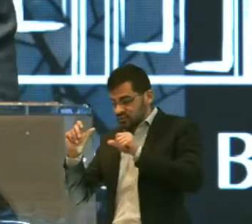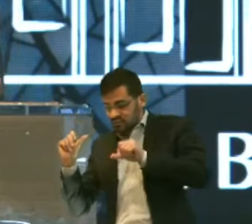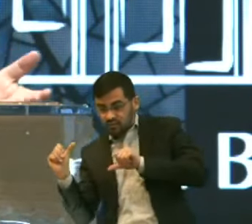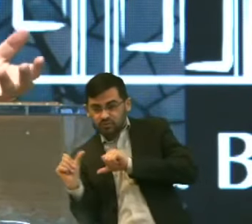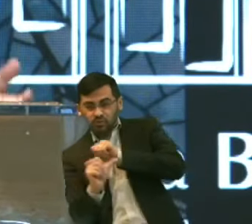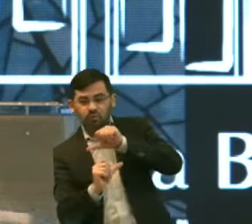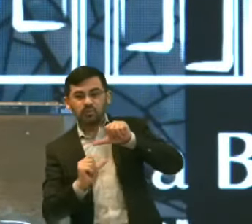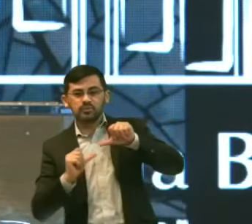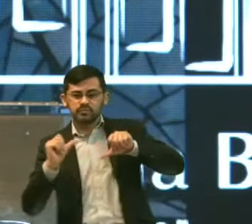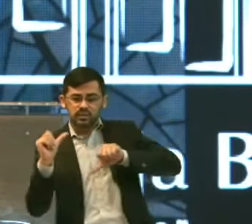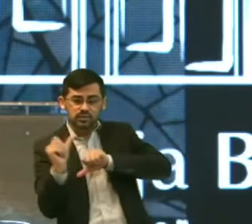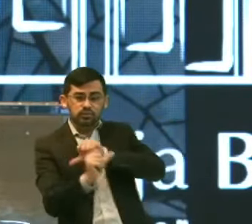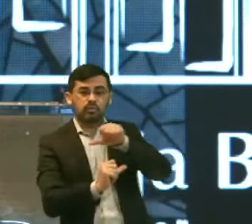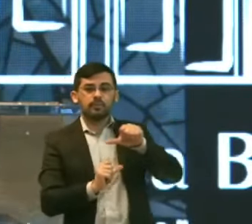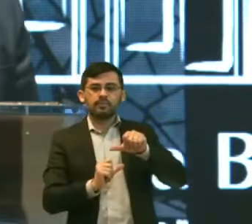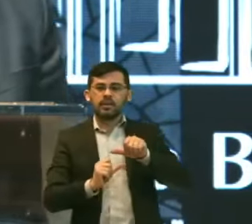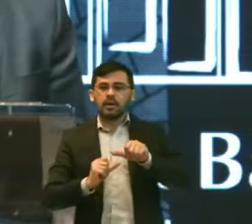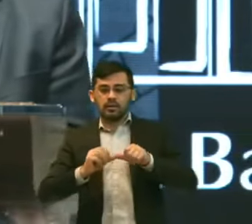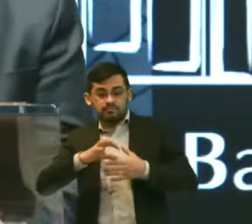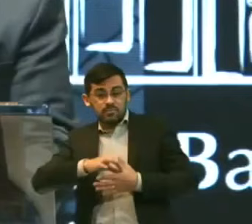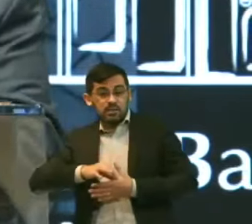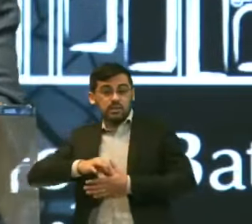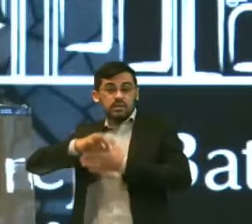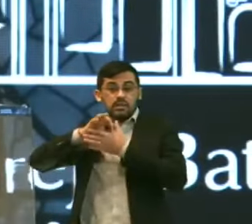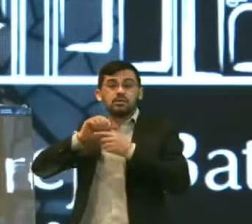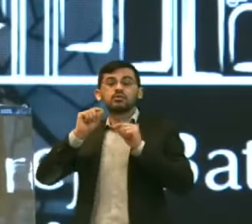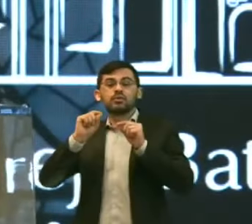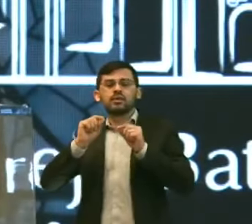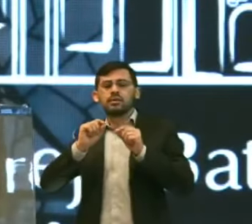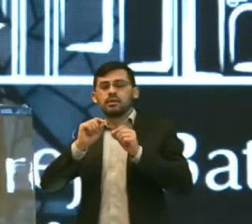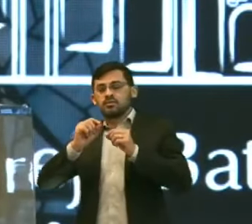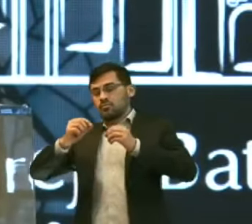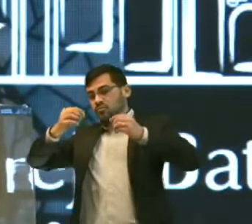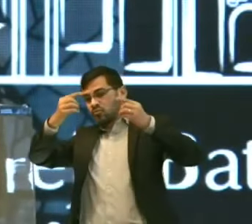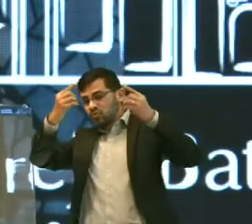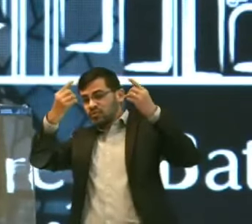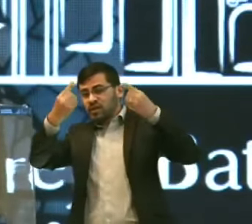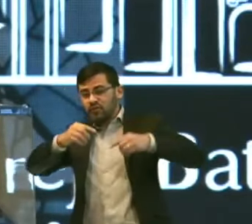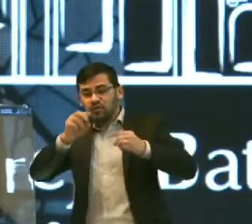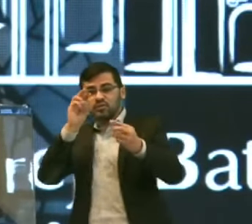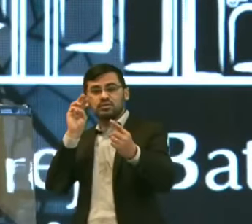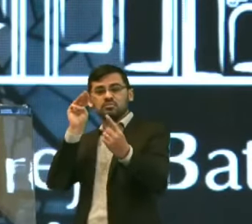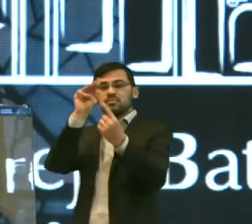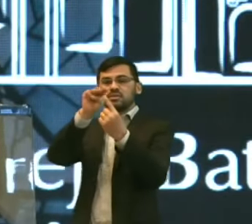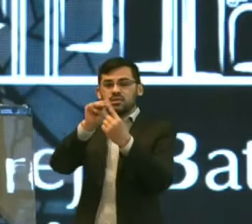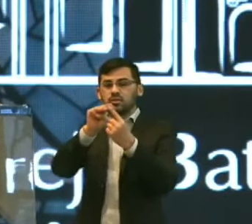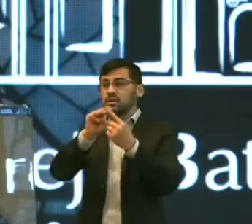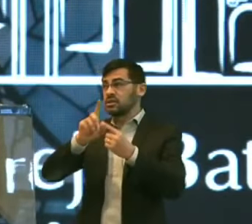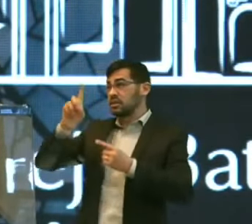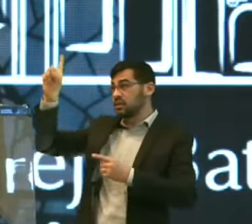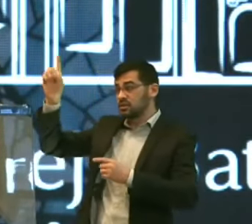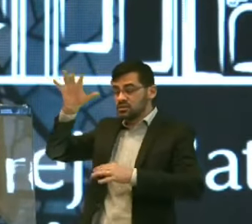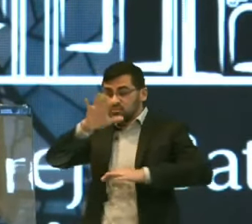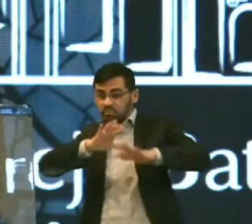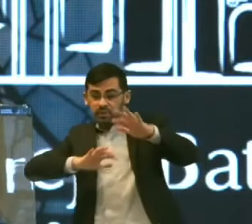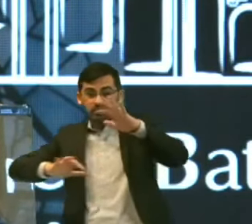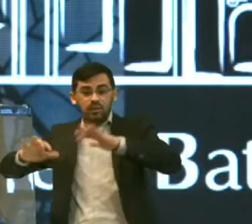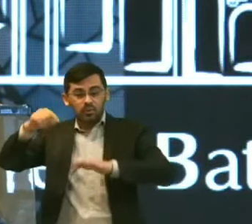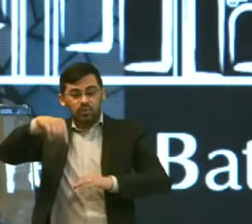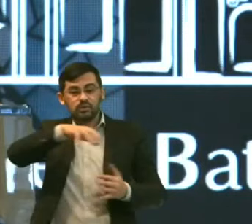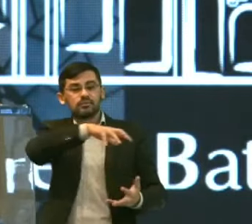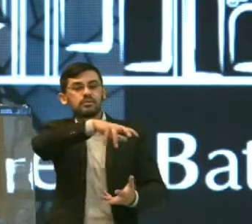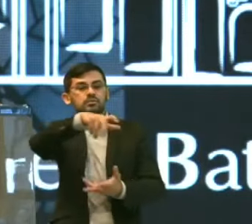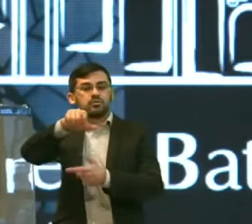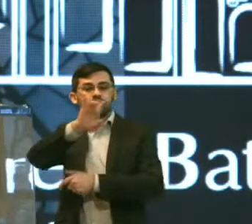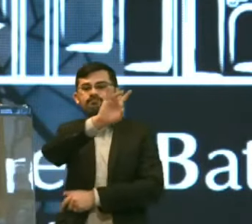Por Seu projeto Aqui na terra Segundo sinal Que Deus Deu A Saúl E dá